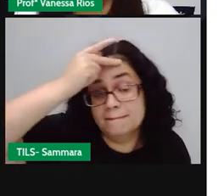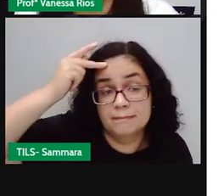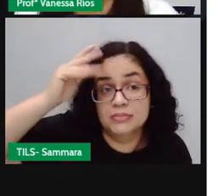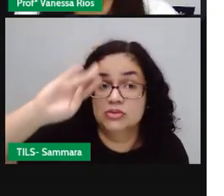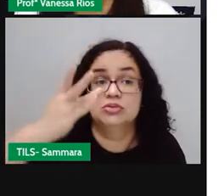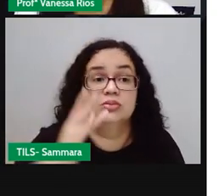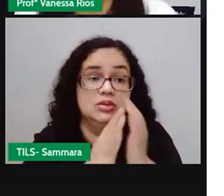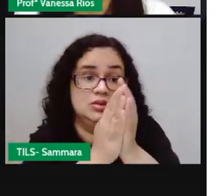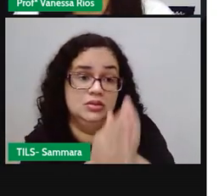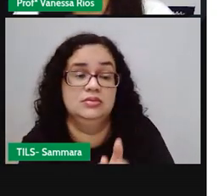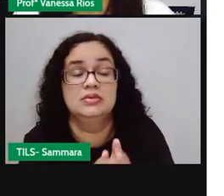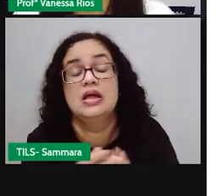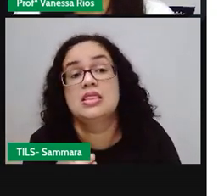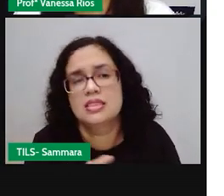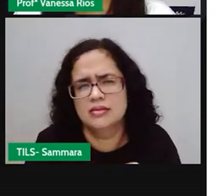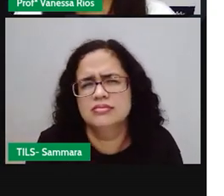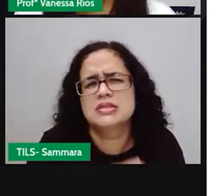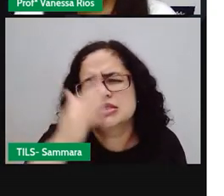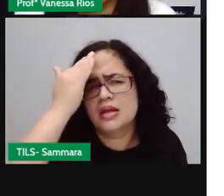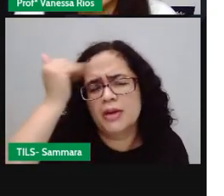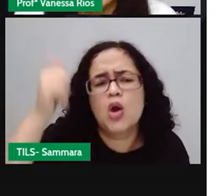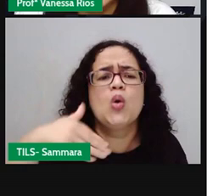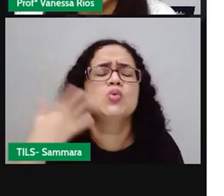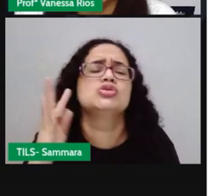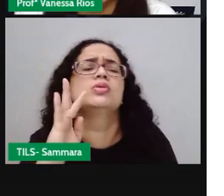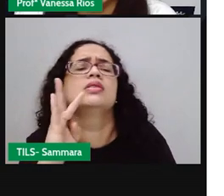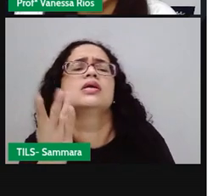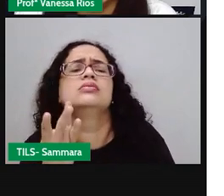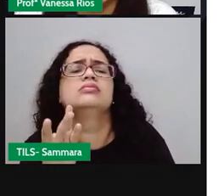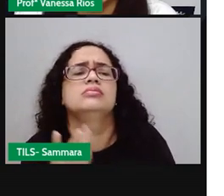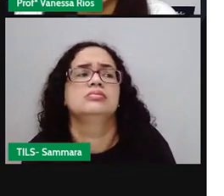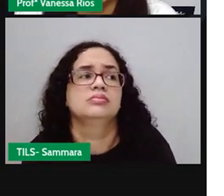anel, né? Vai ter que adivinhar onde o anel foi parar.